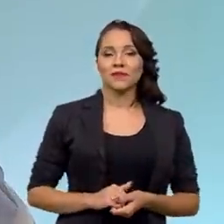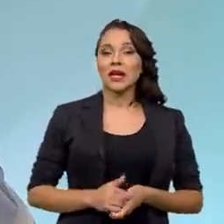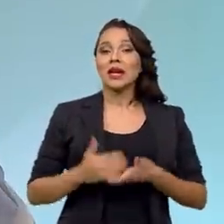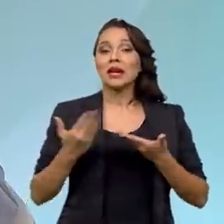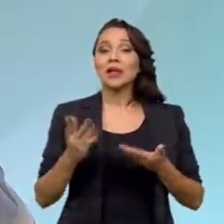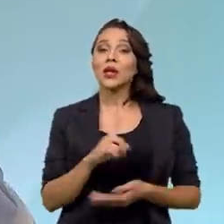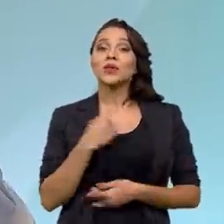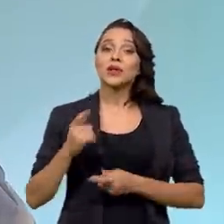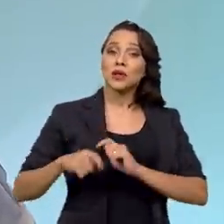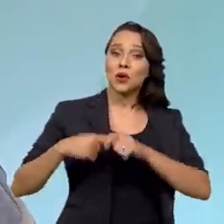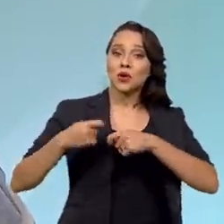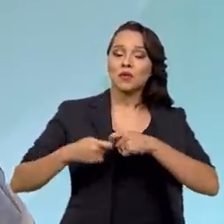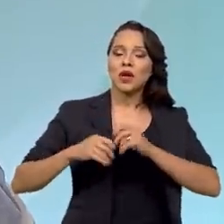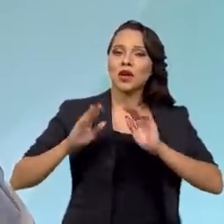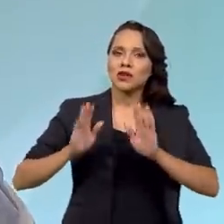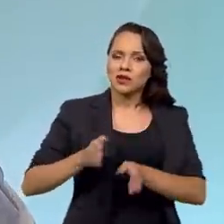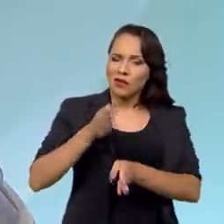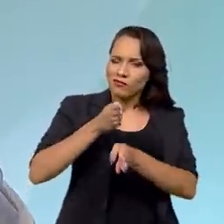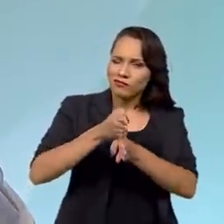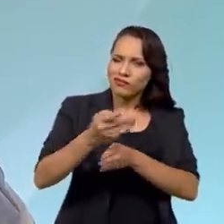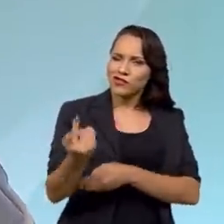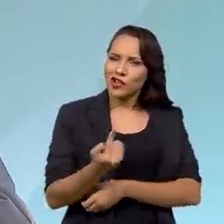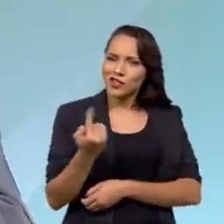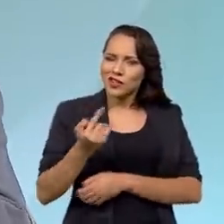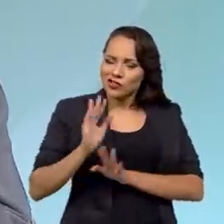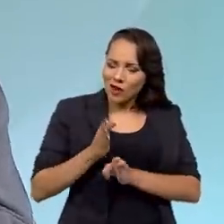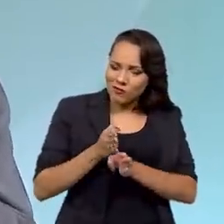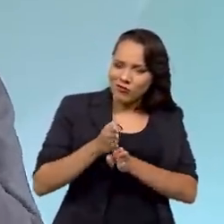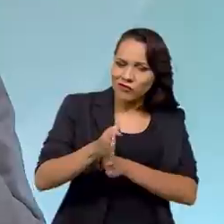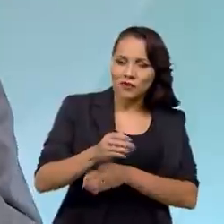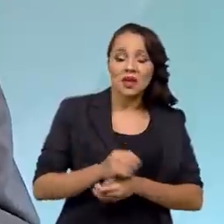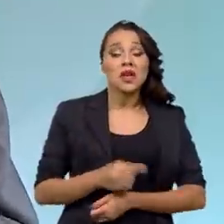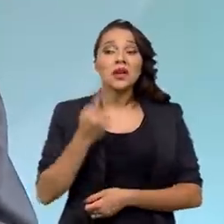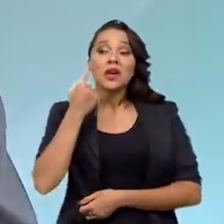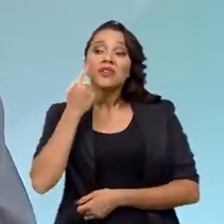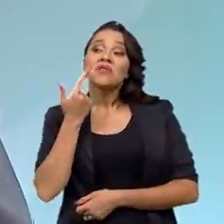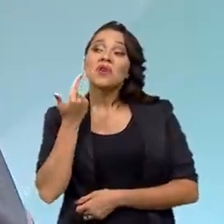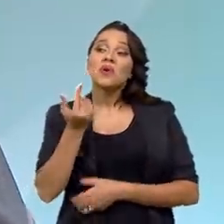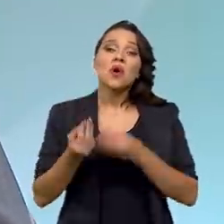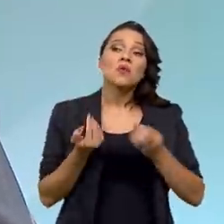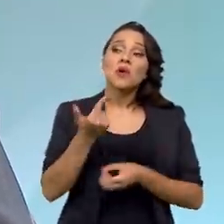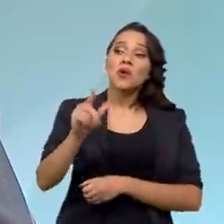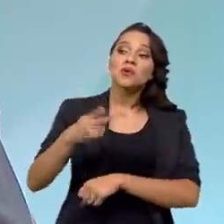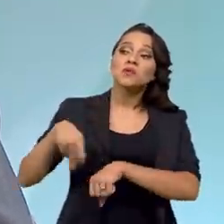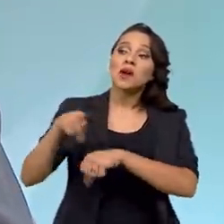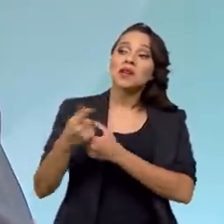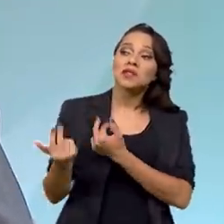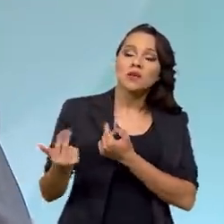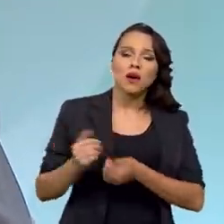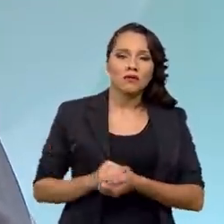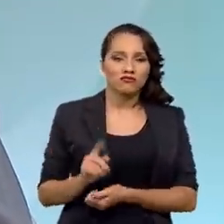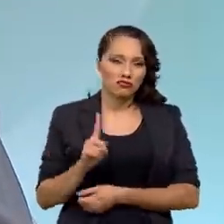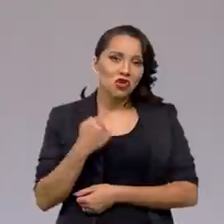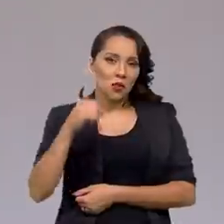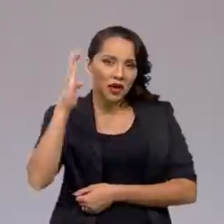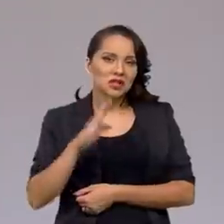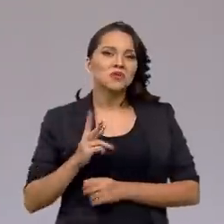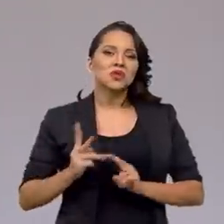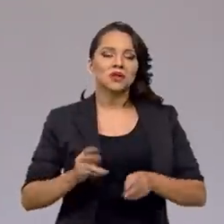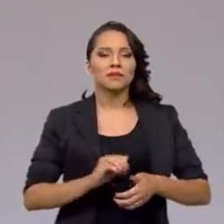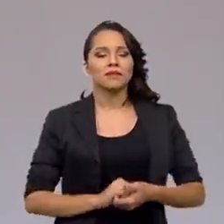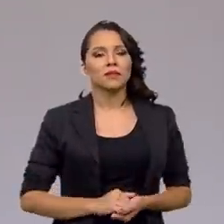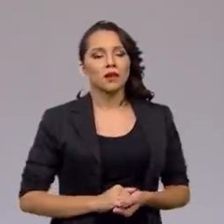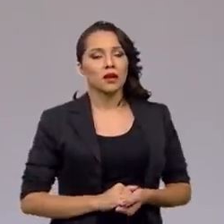a nossa economia já está caminhando sozinha. Eu quero ver como outros países vão fazer isso. O nosso está fazendo. Um